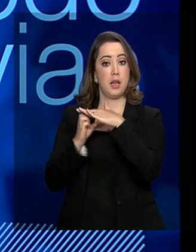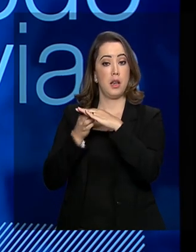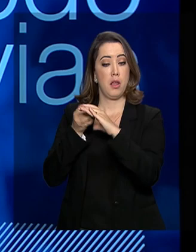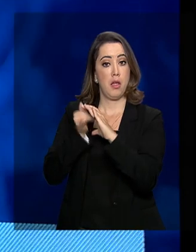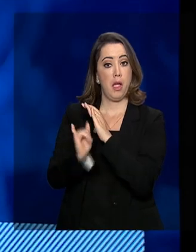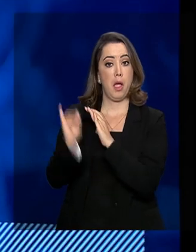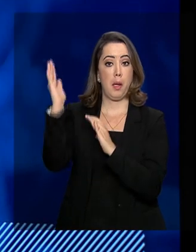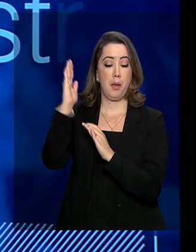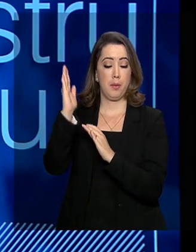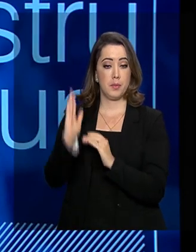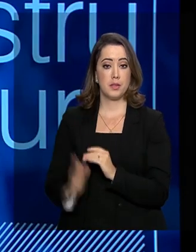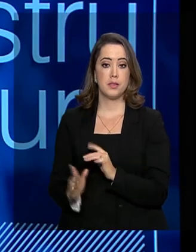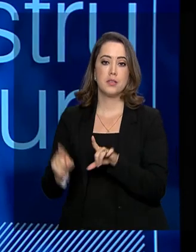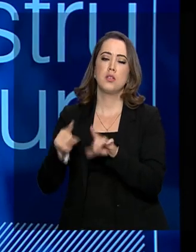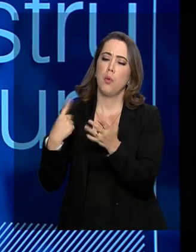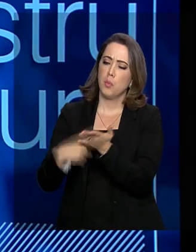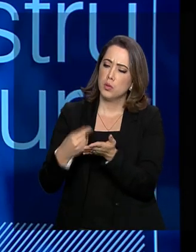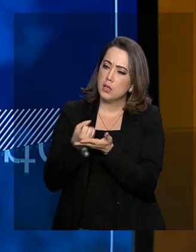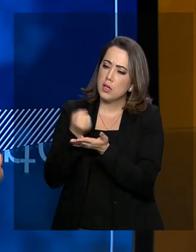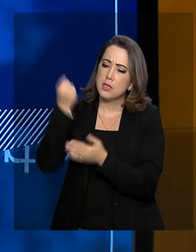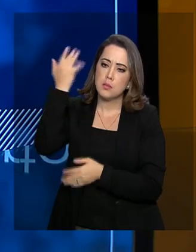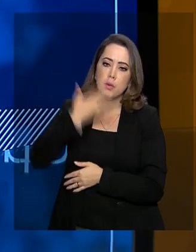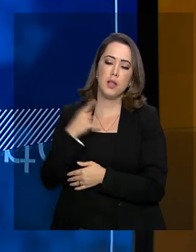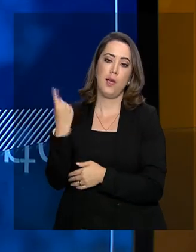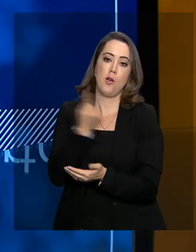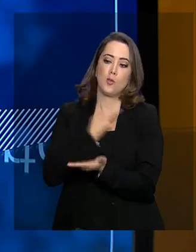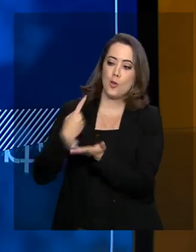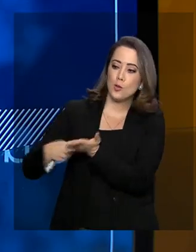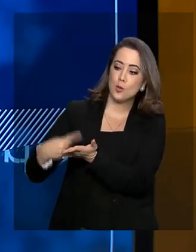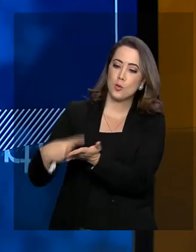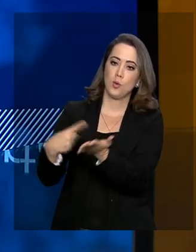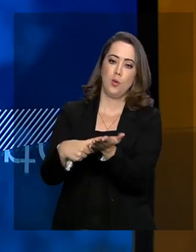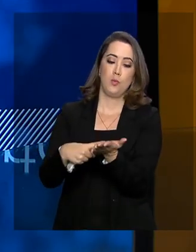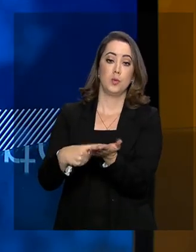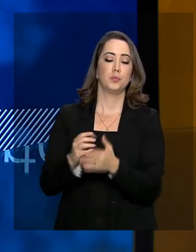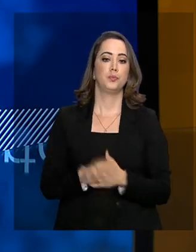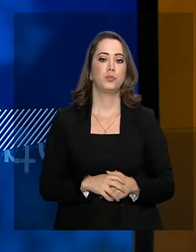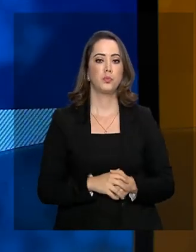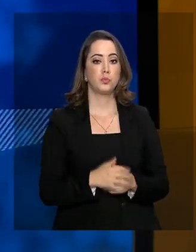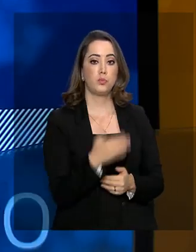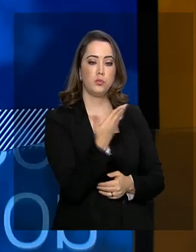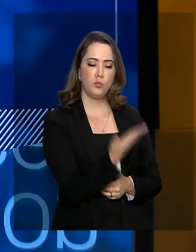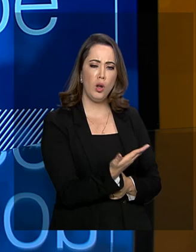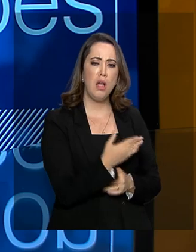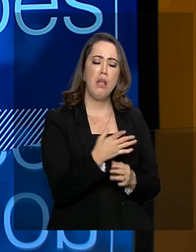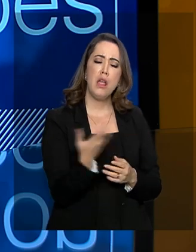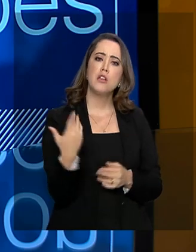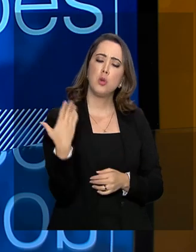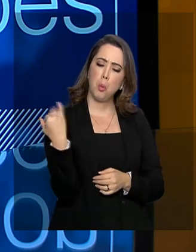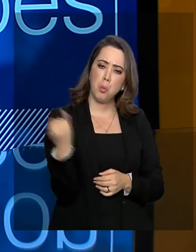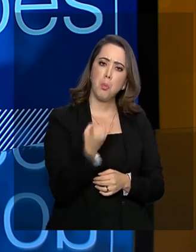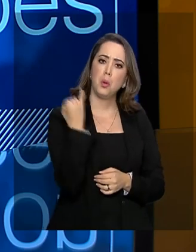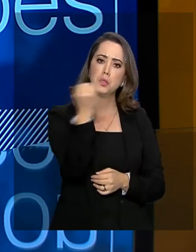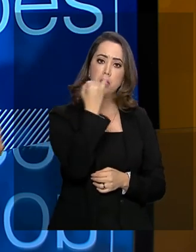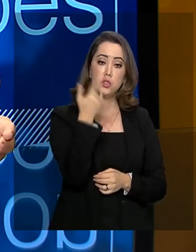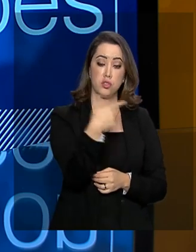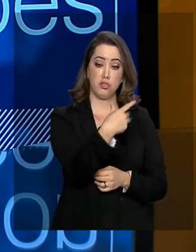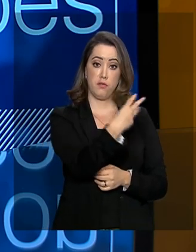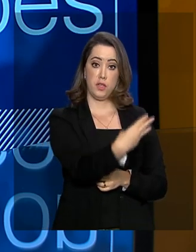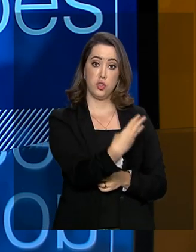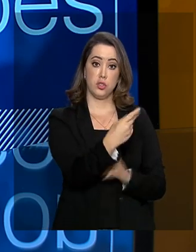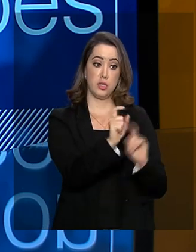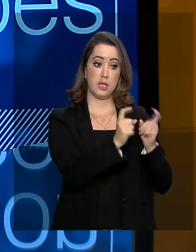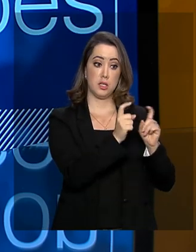telespectadores um pouco da nossa agenda lá do Ministério da Infraestrutura. Esse sucesso das 23 concessões realizadas no começo desse ano pelo governo federal,